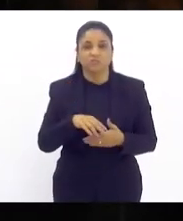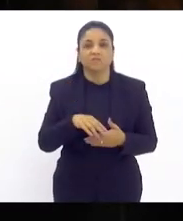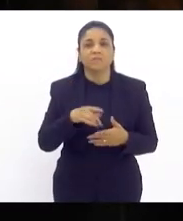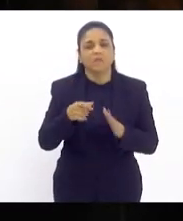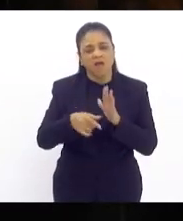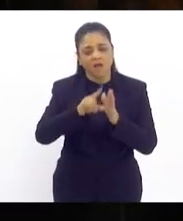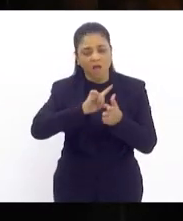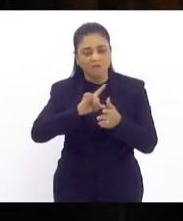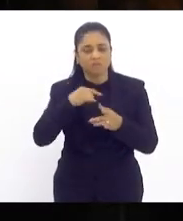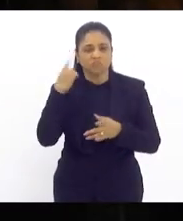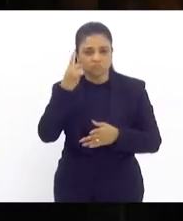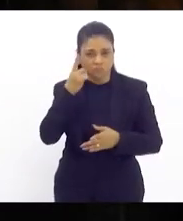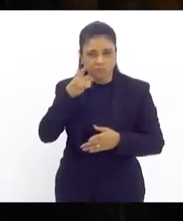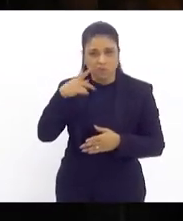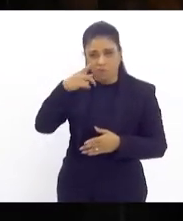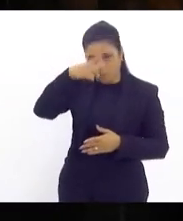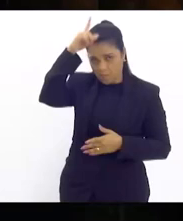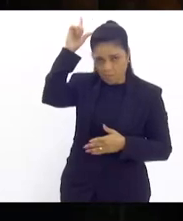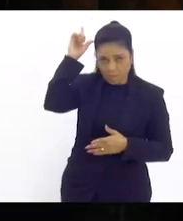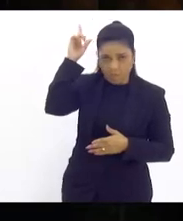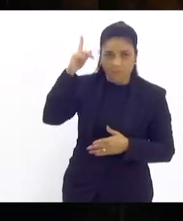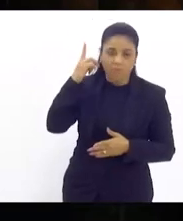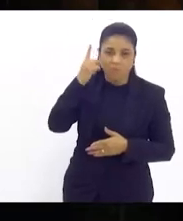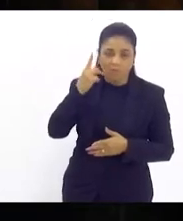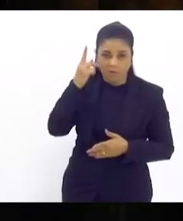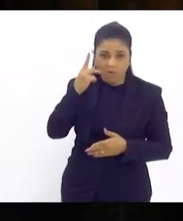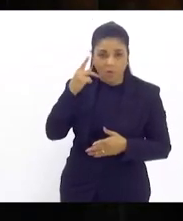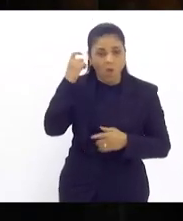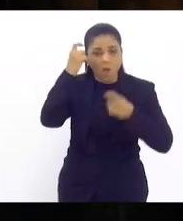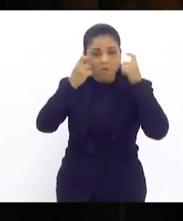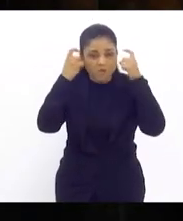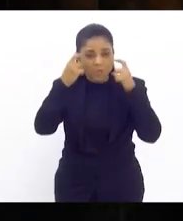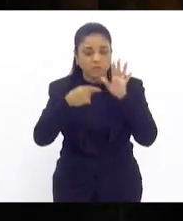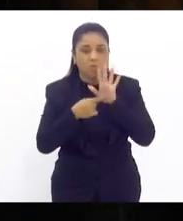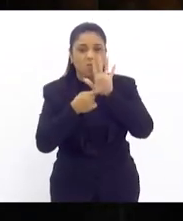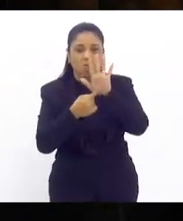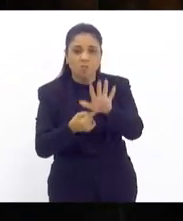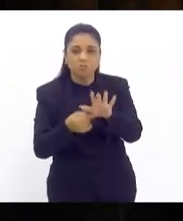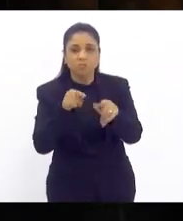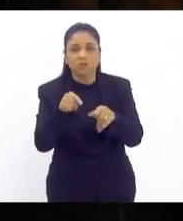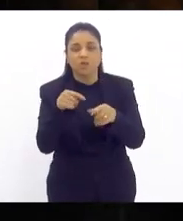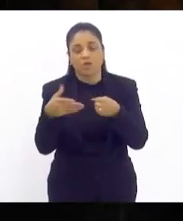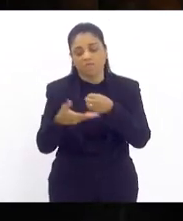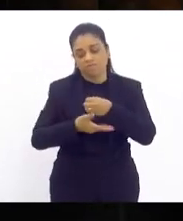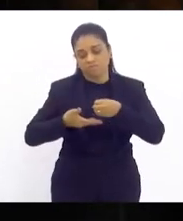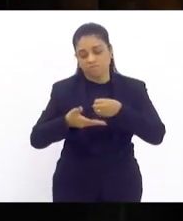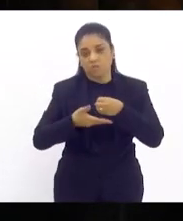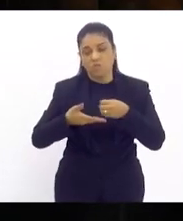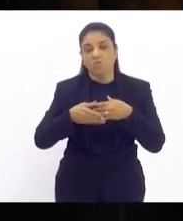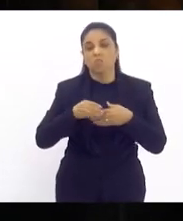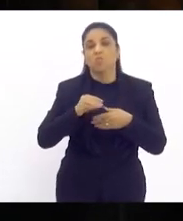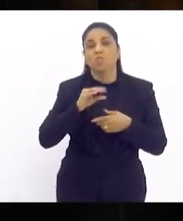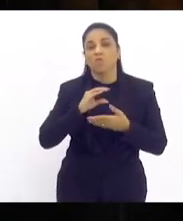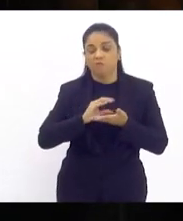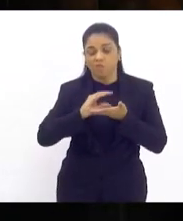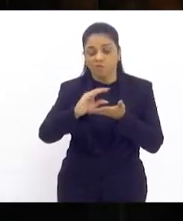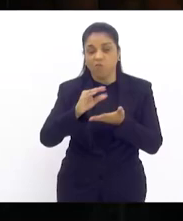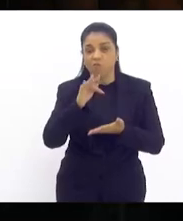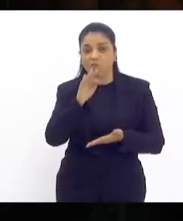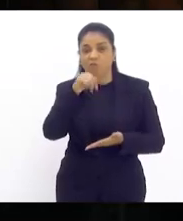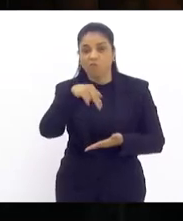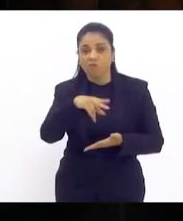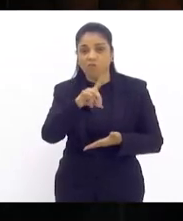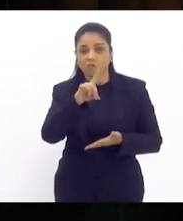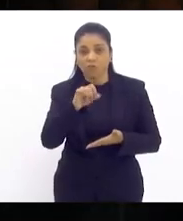antecedeu Luiz Paulo trouxe essa preocupação com o fundo estadual de combate à